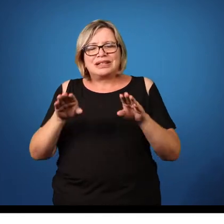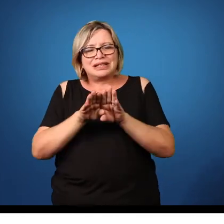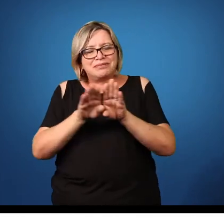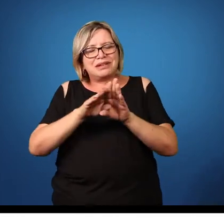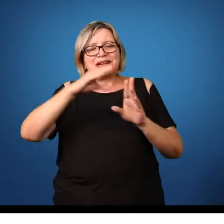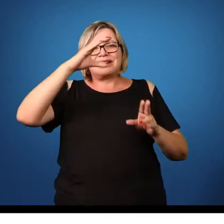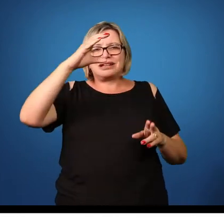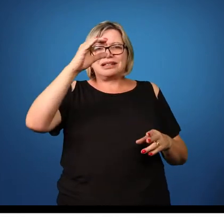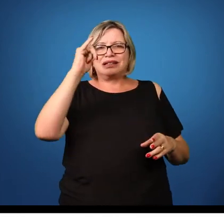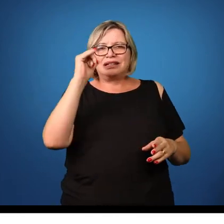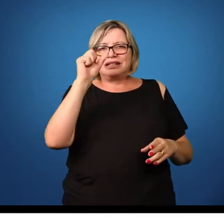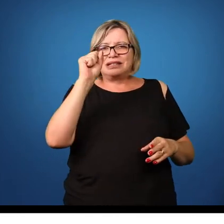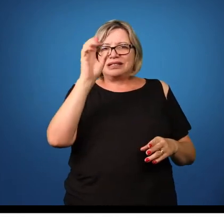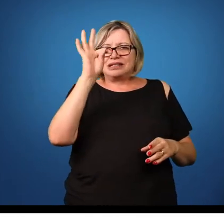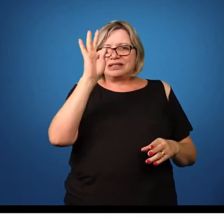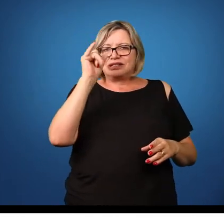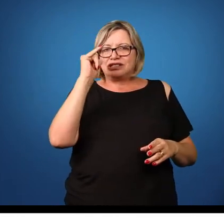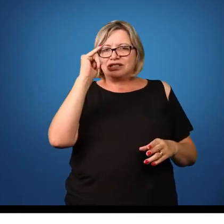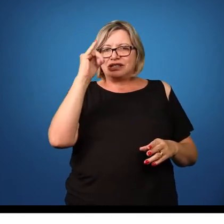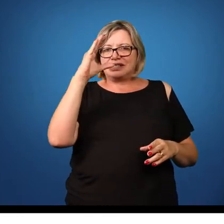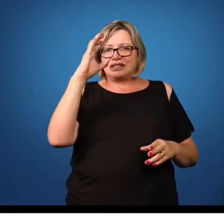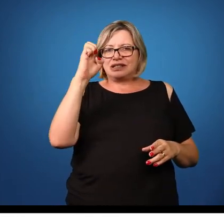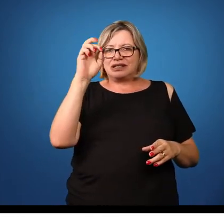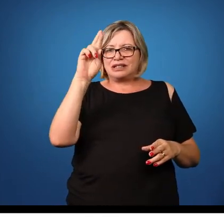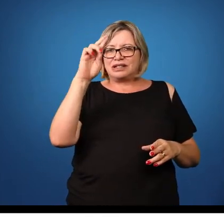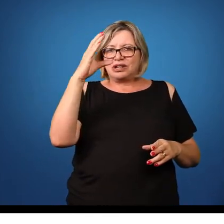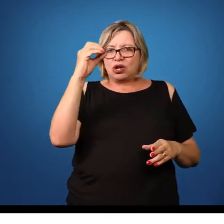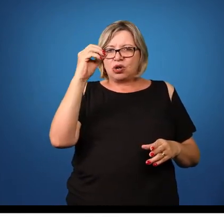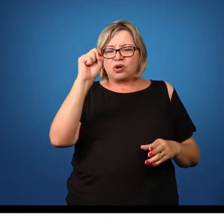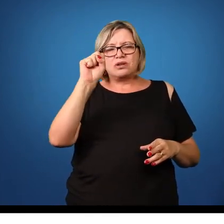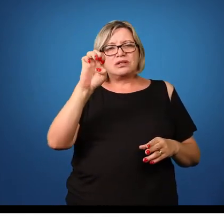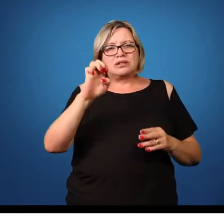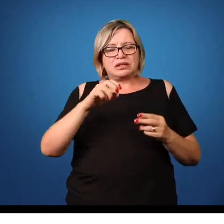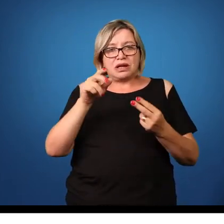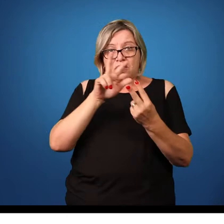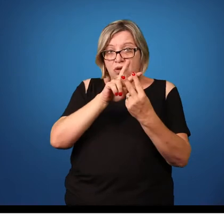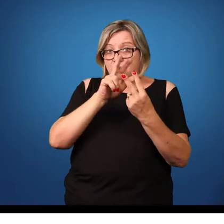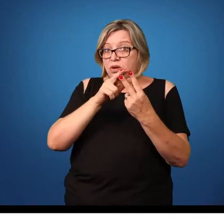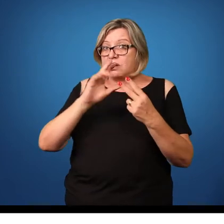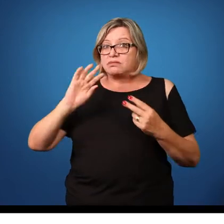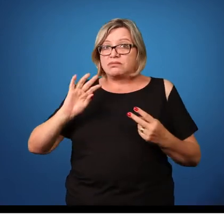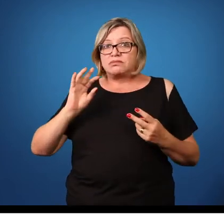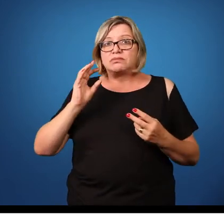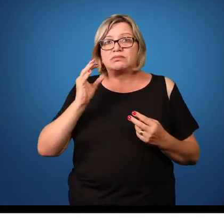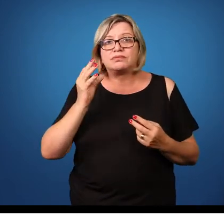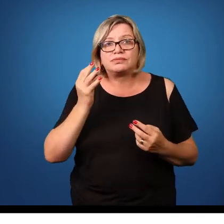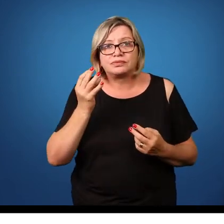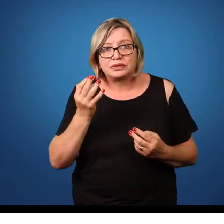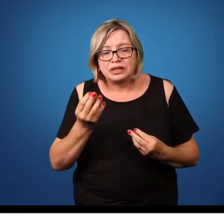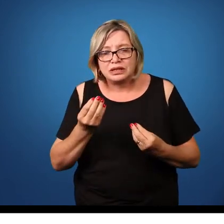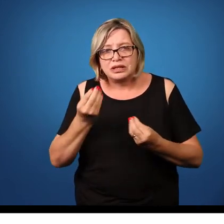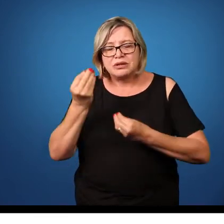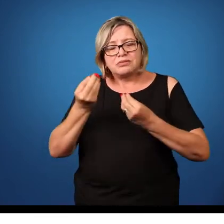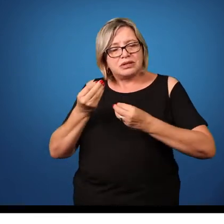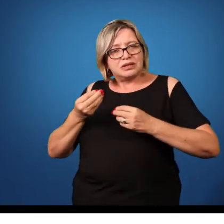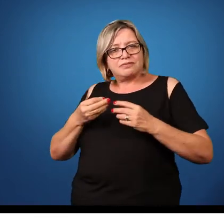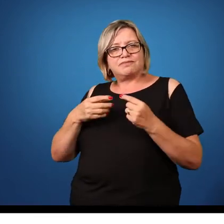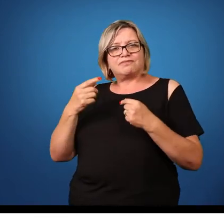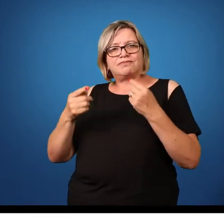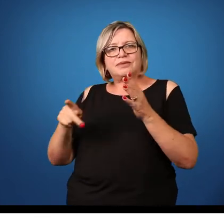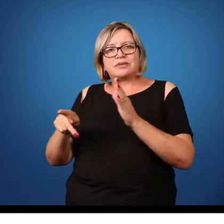Essa doença, ou essas doenças, elas são causadas por duas espécies